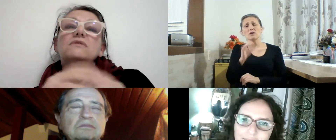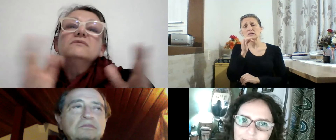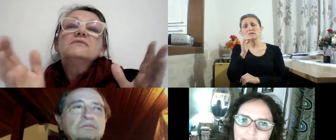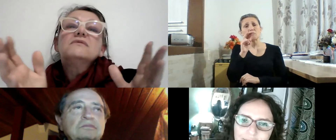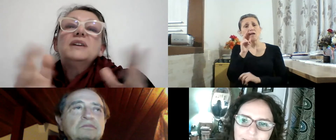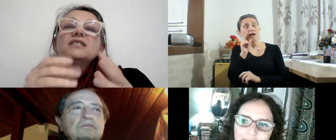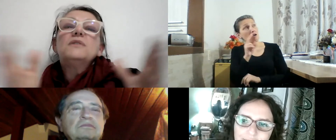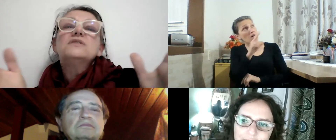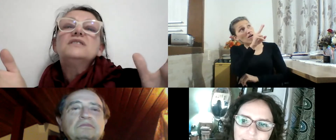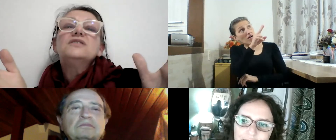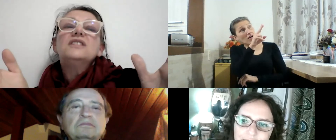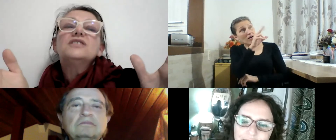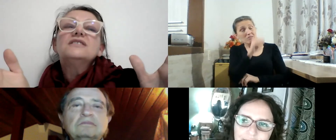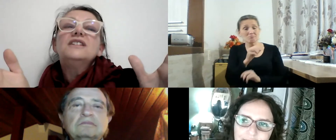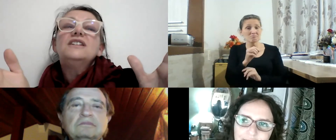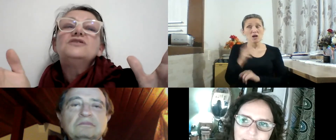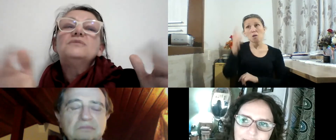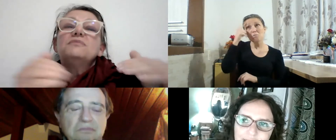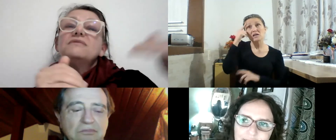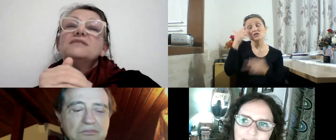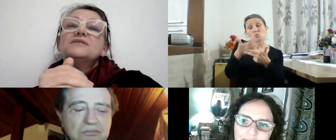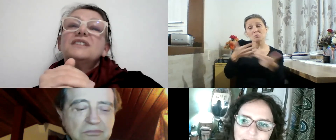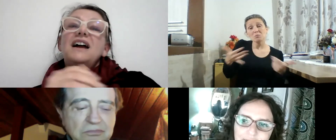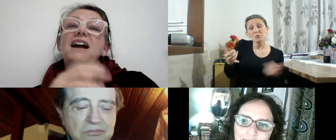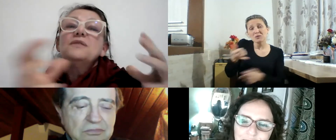como pensa em uma coisa que te deixa triste.